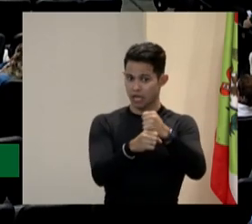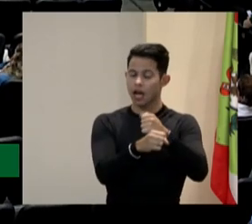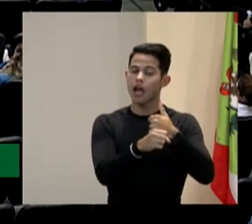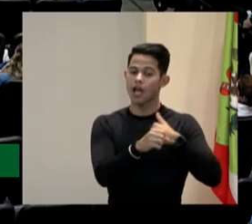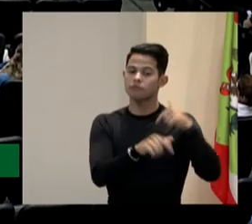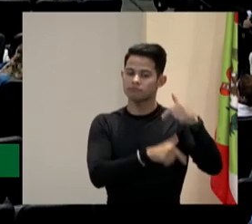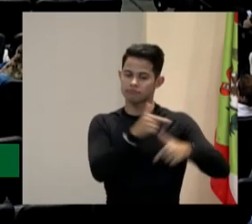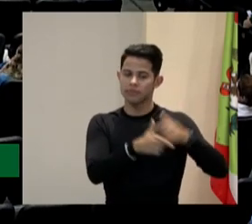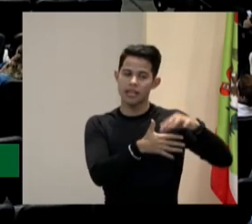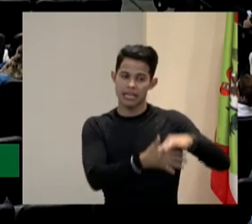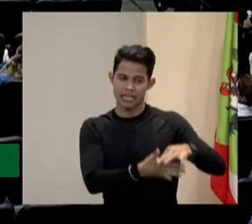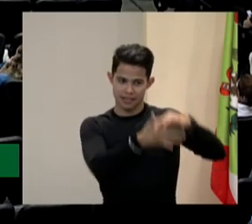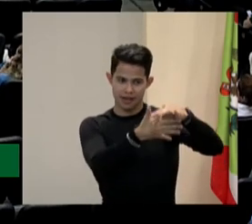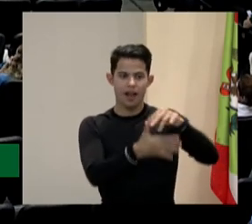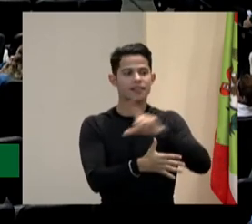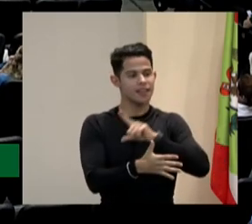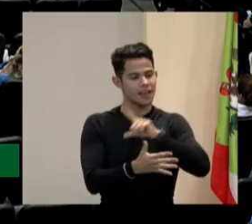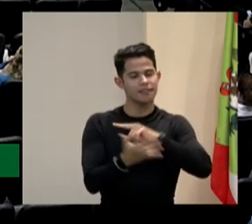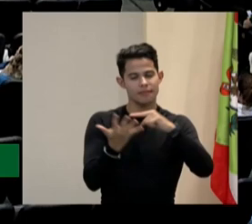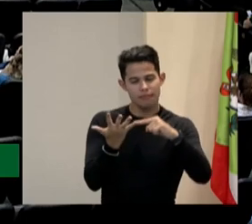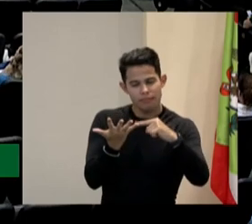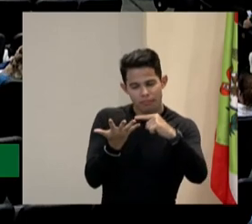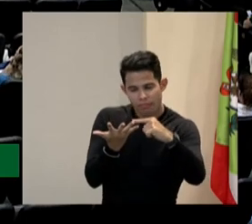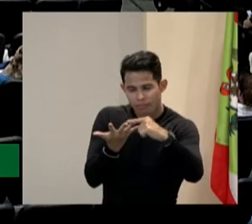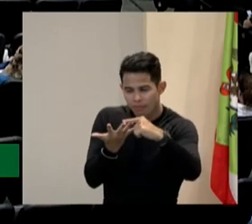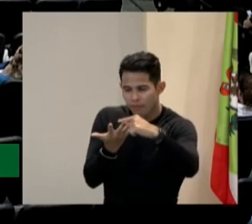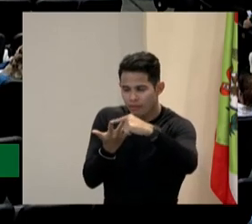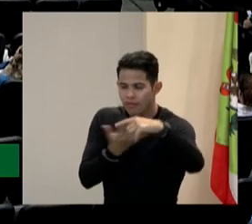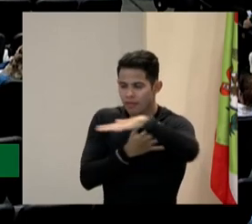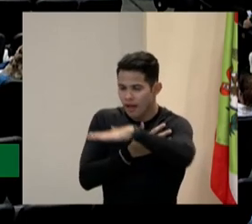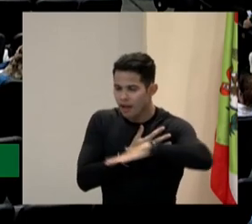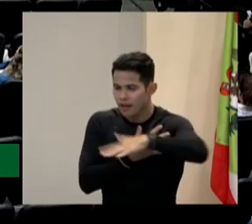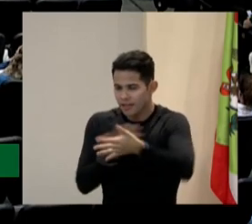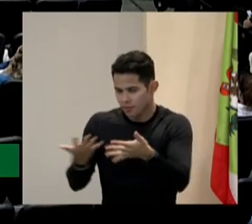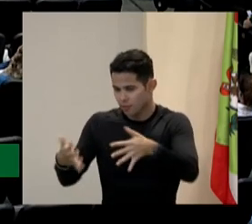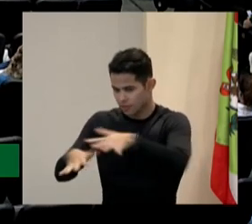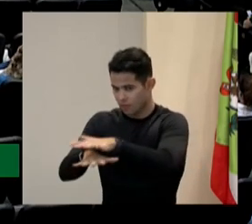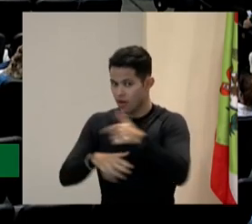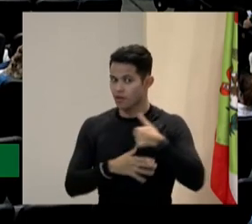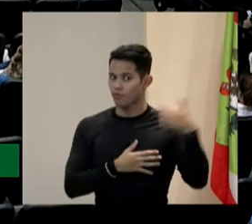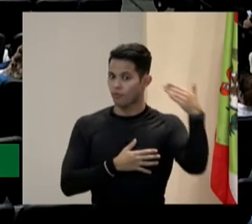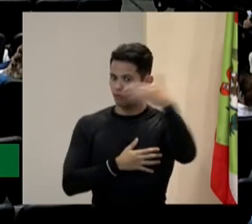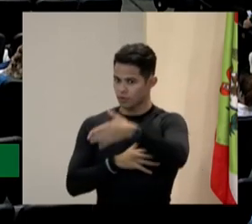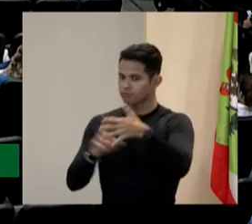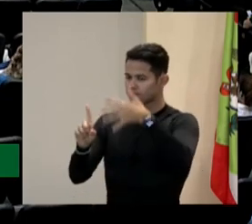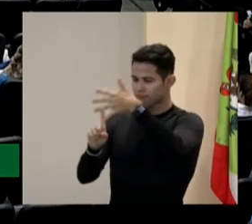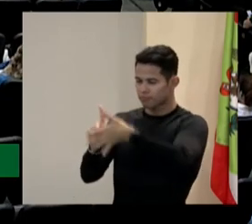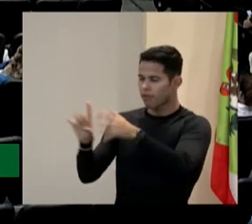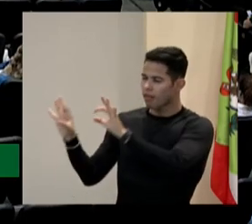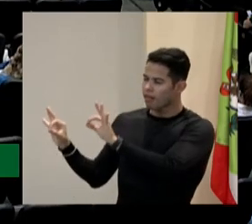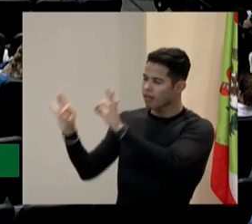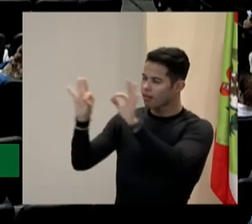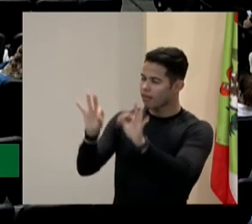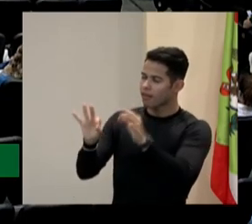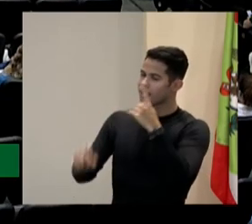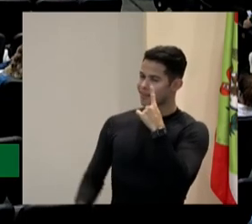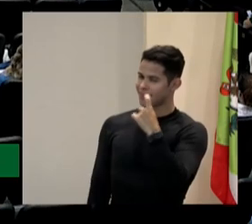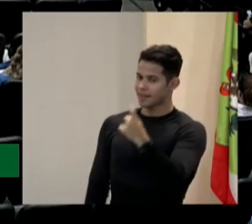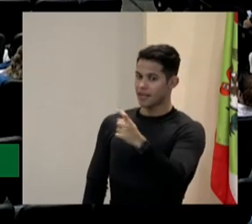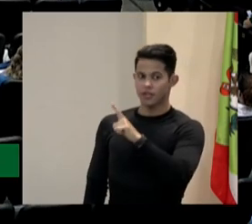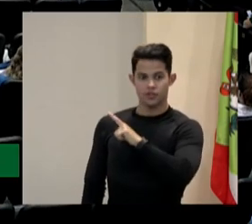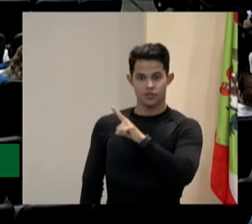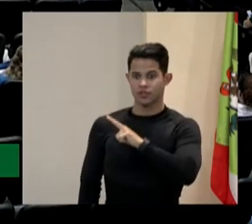começou alguns pilares de inclusão, e eu fui em uma palestra, achei interessante, e tinham vários pilares.